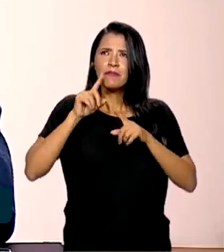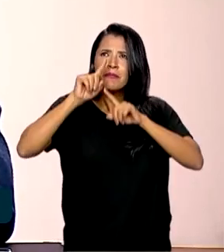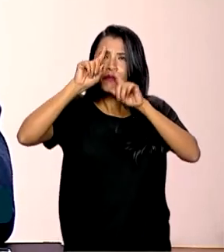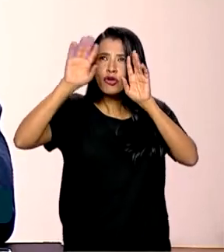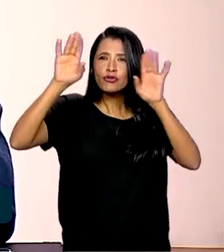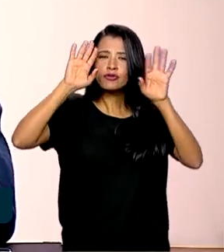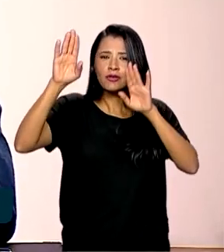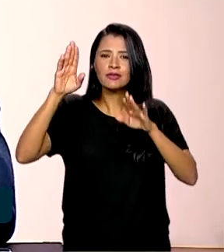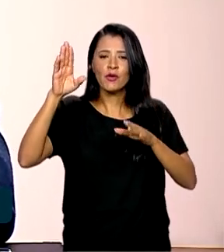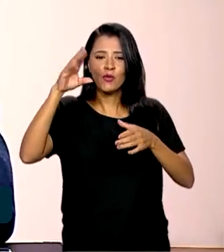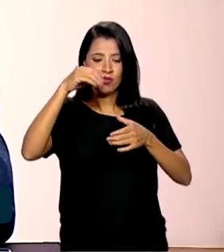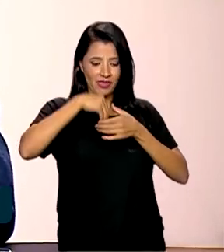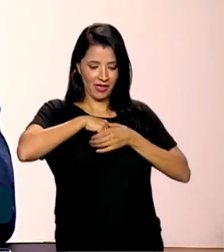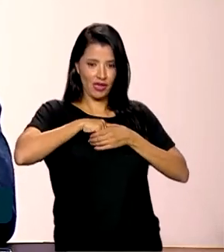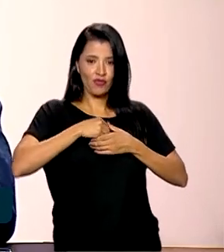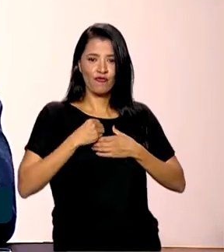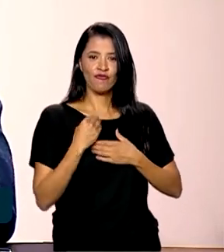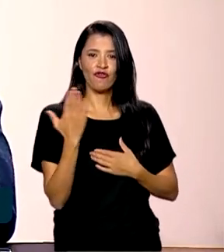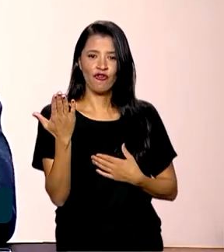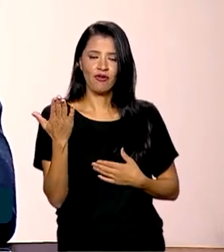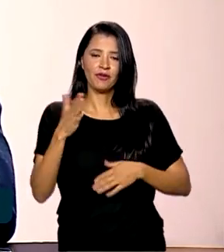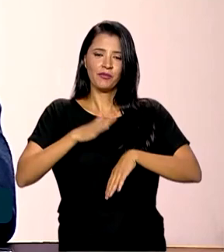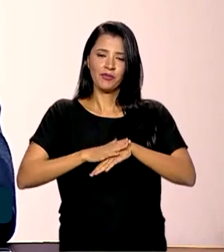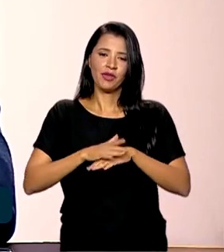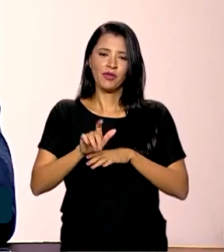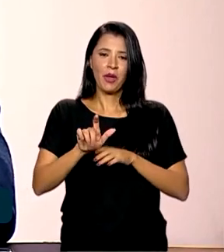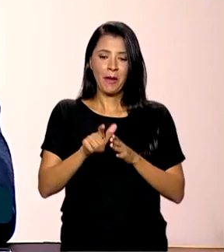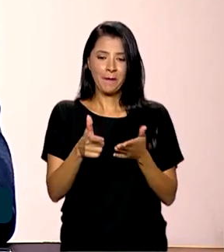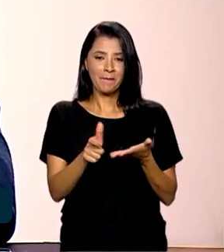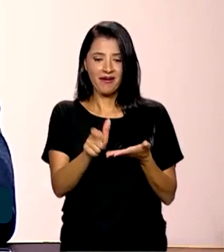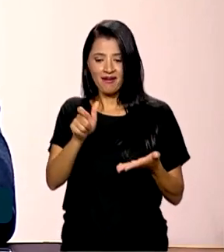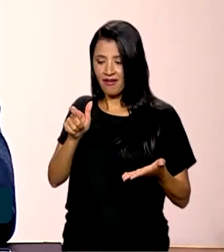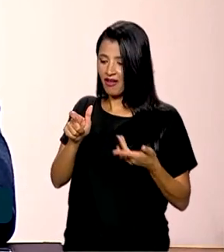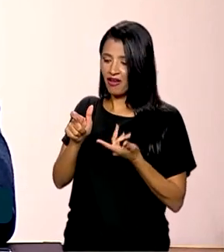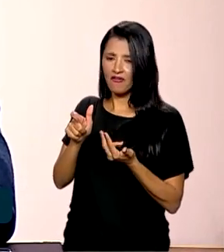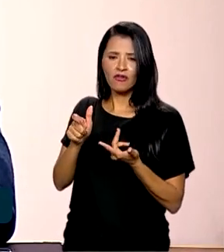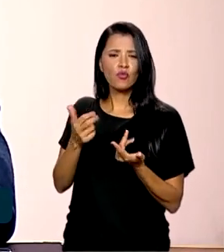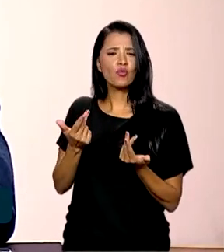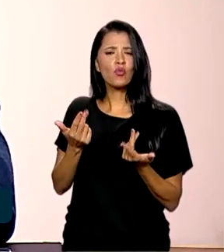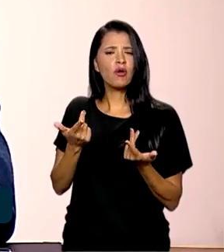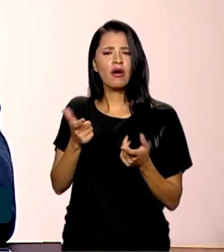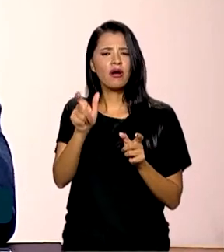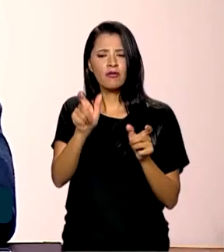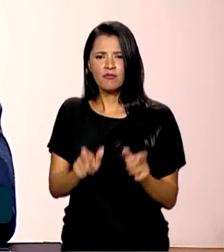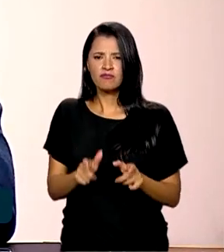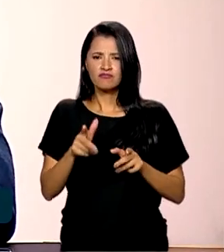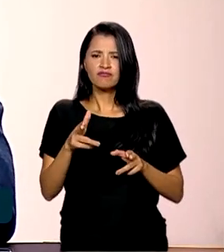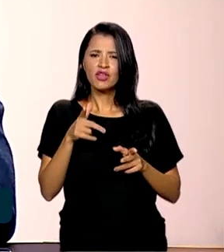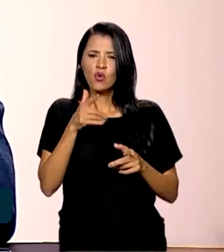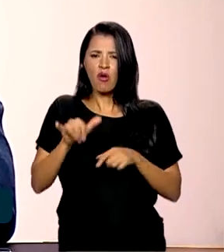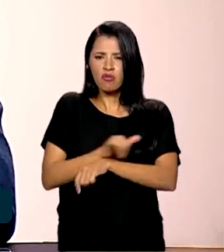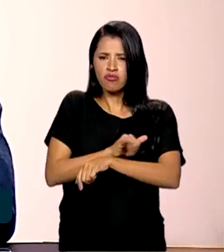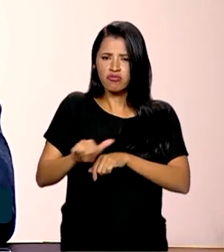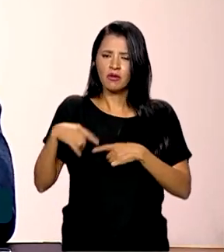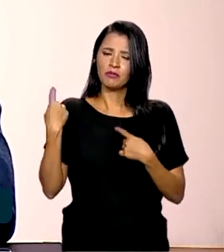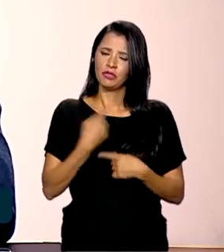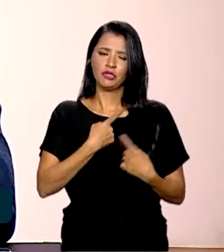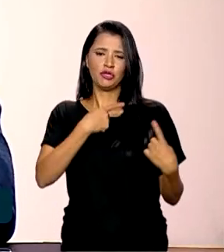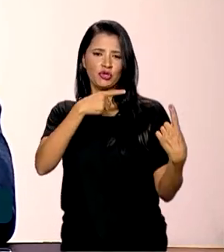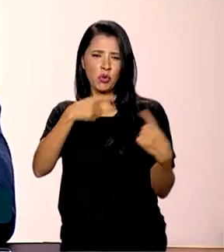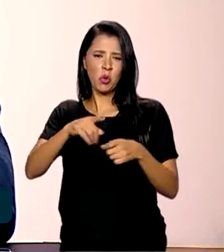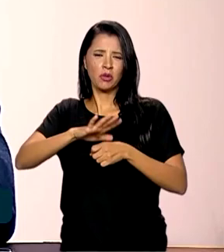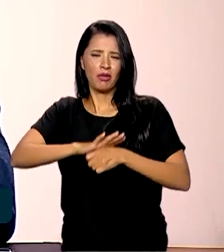dentro e fora. E chega um momento que as palavras viram também armas para a gente lutar contra a